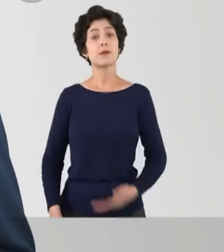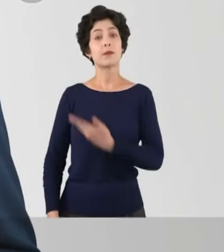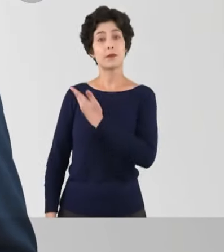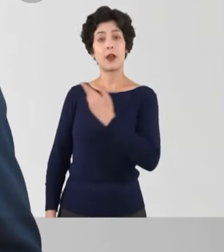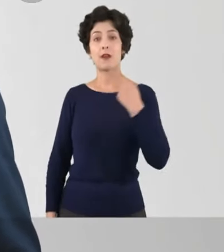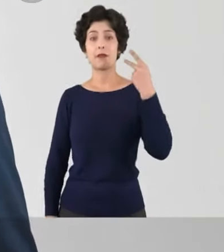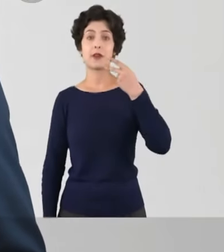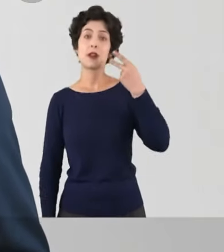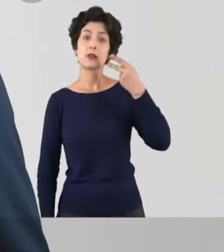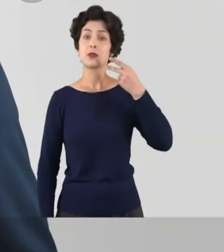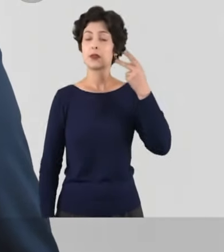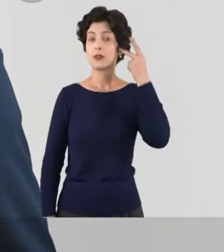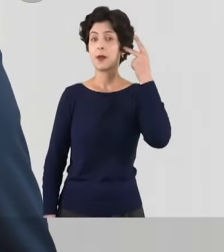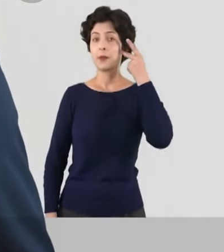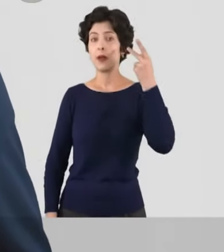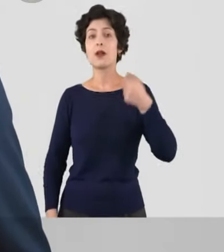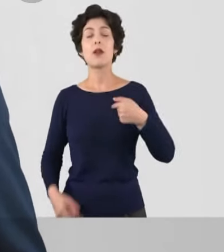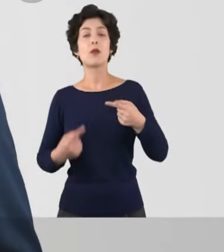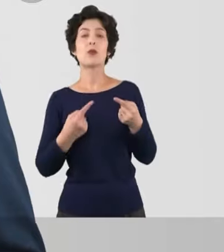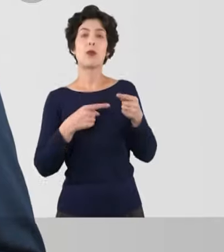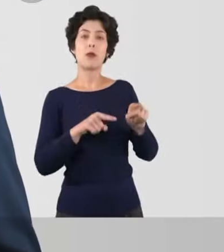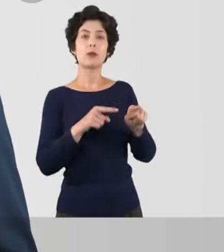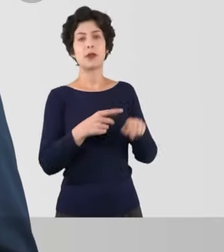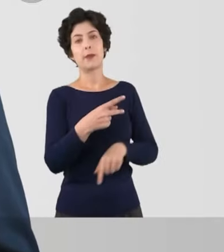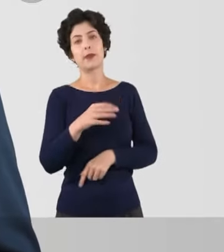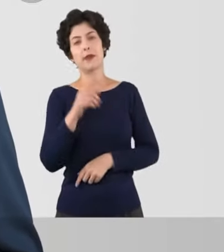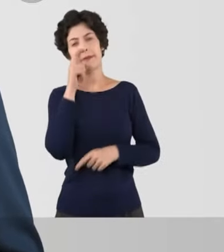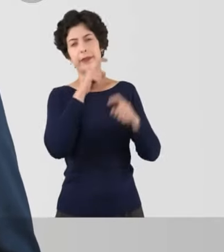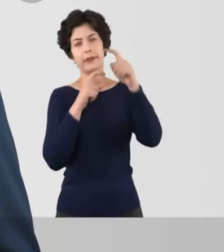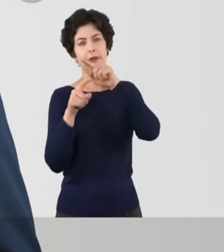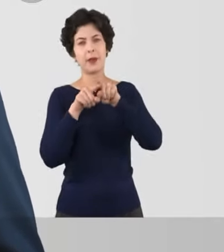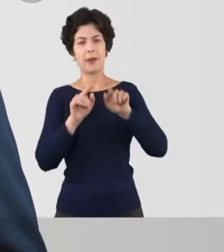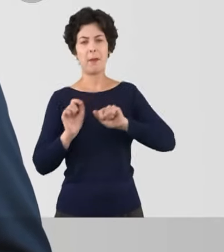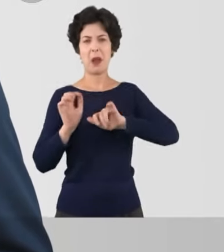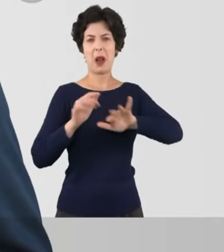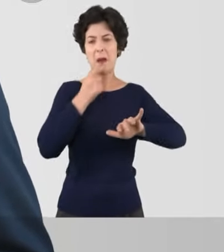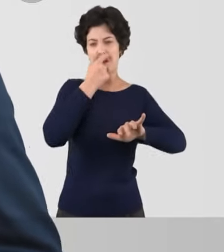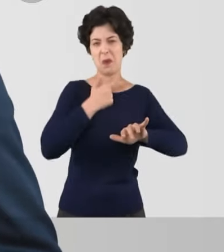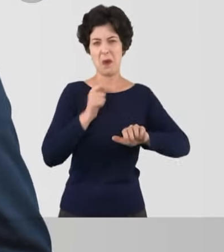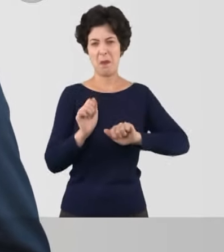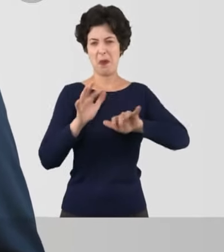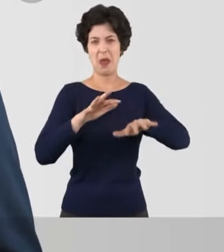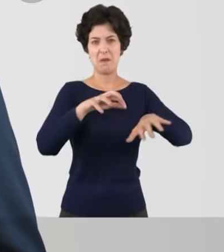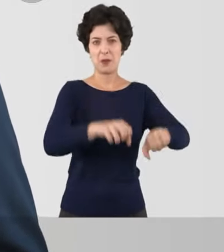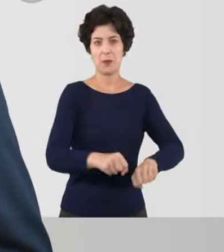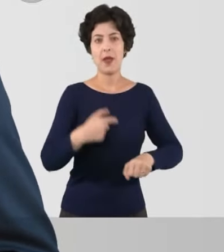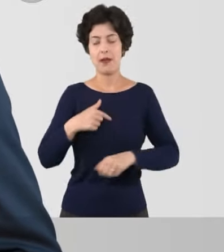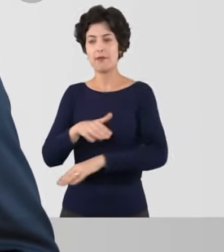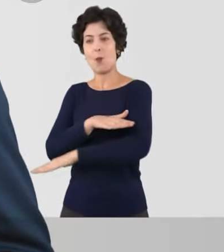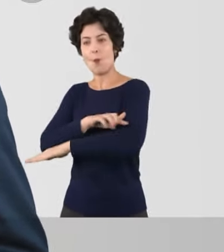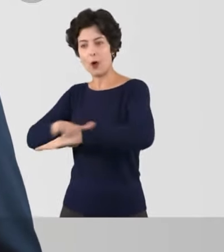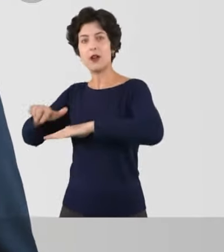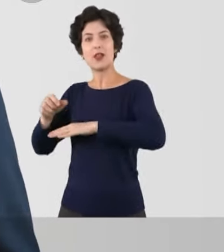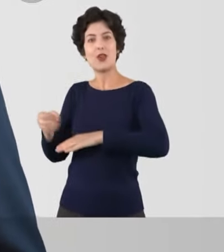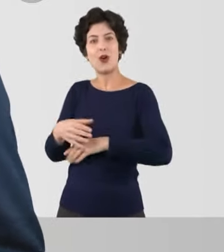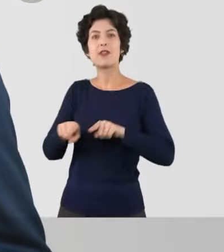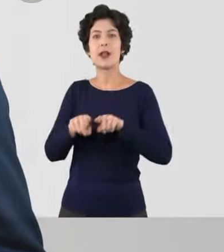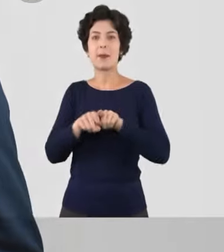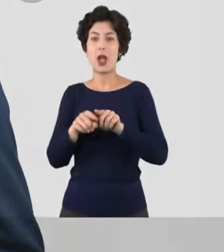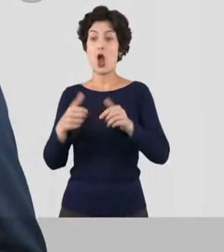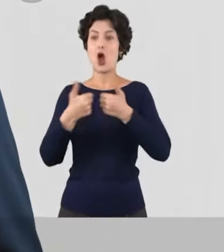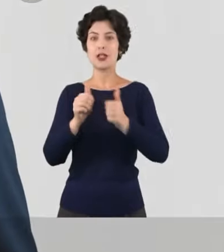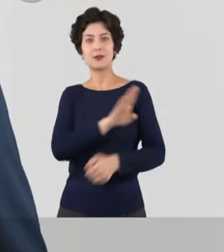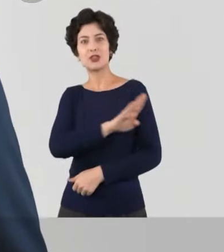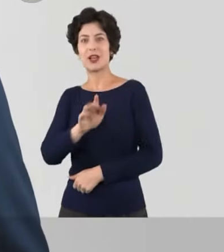Sou João Jorge, vereador da cidade de São Paulo. Combato as mentiras do PT e as invasões do Boulos. Luto por asfalto novo e pelo